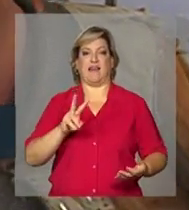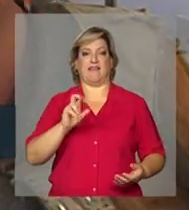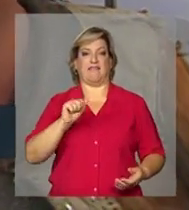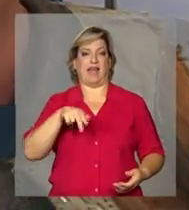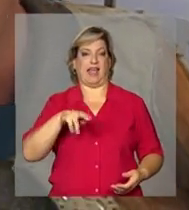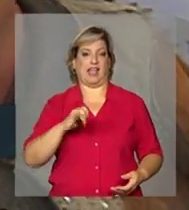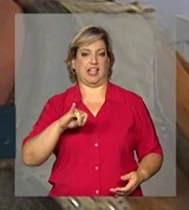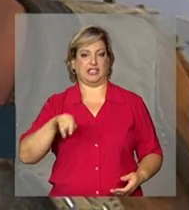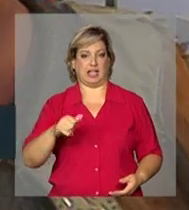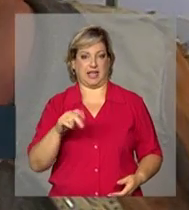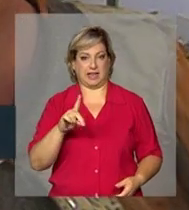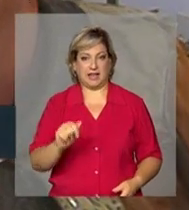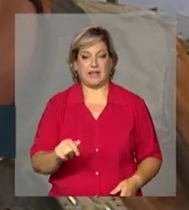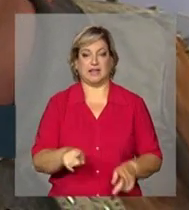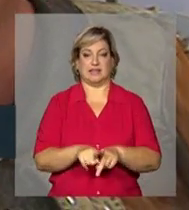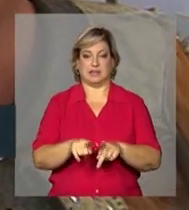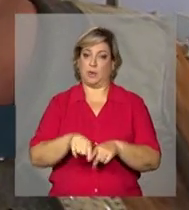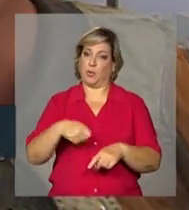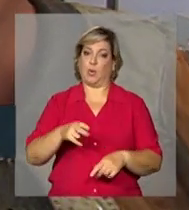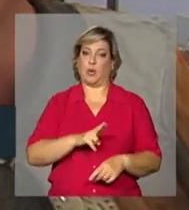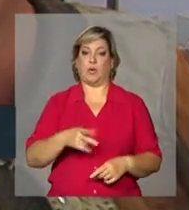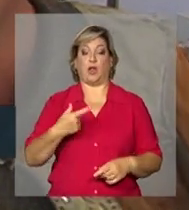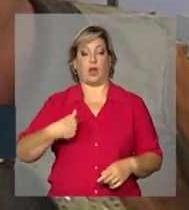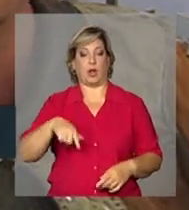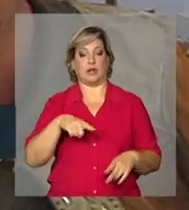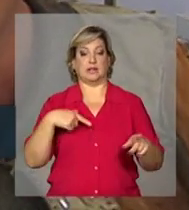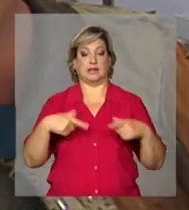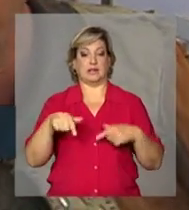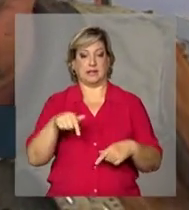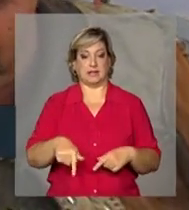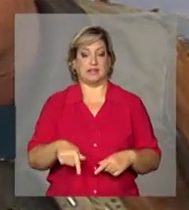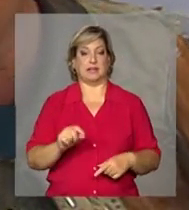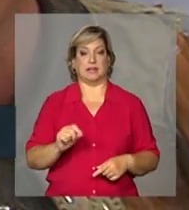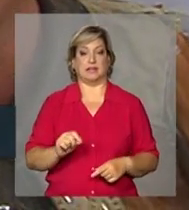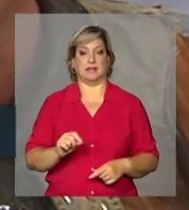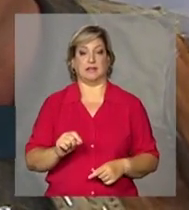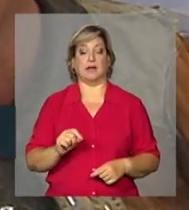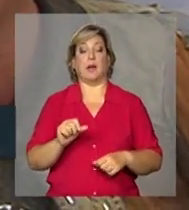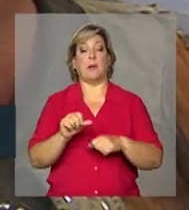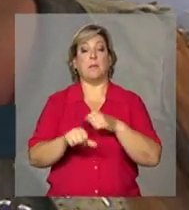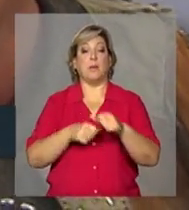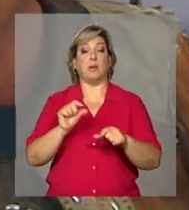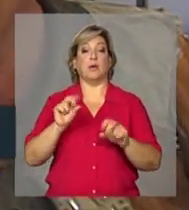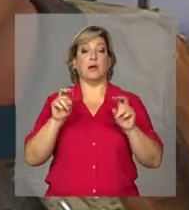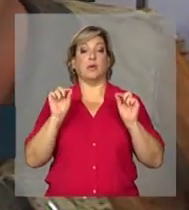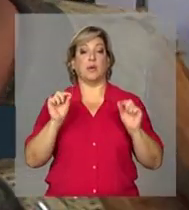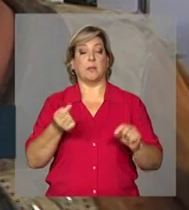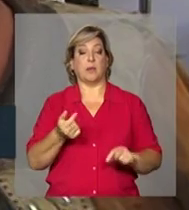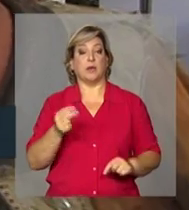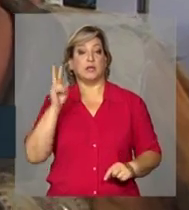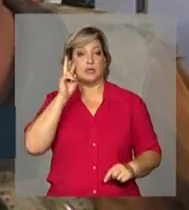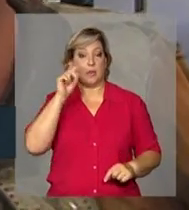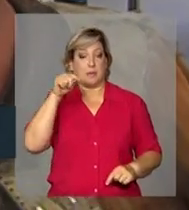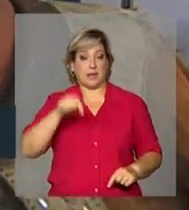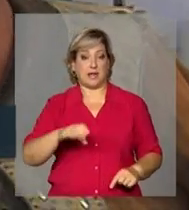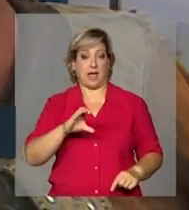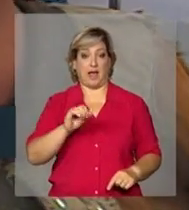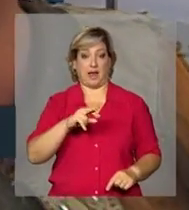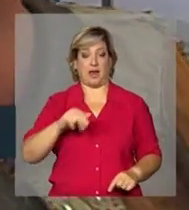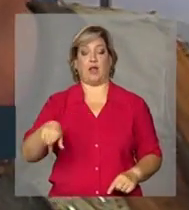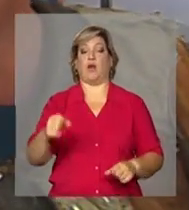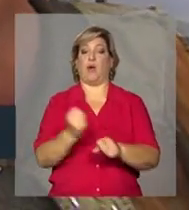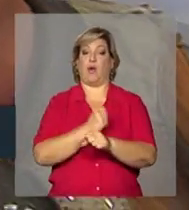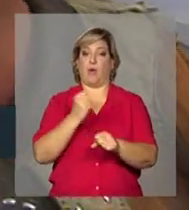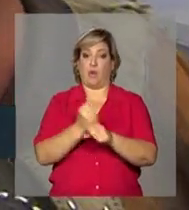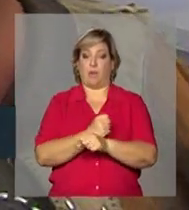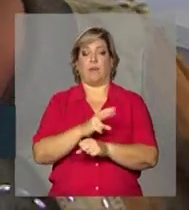adjunto de vaqueiro, chama-se assim, certo? Nosso Sertão, e mudando de assunto um pouquinho, sobre o canal do Sertão, uma obra